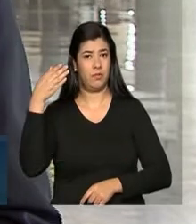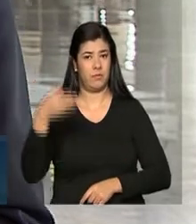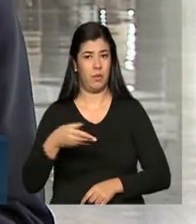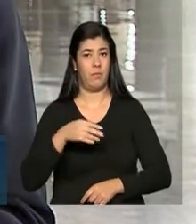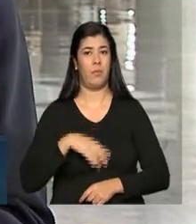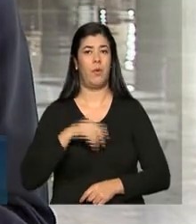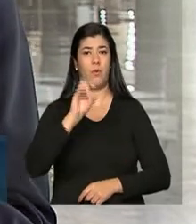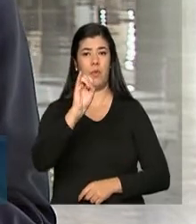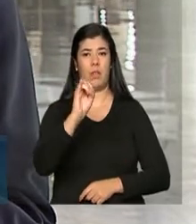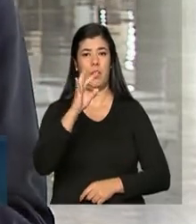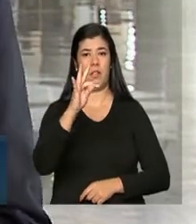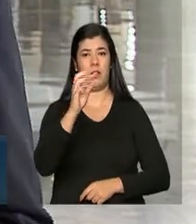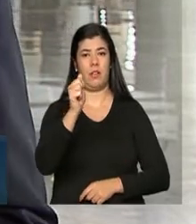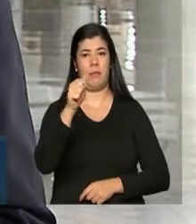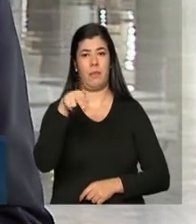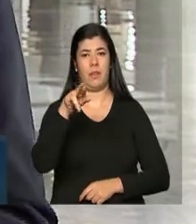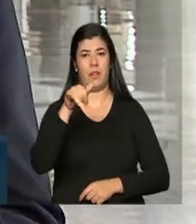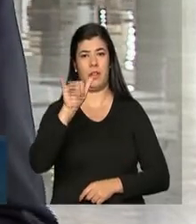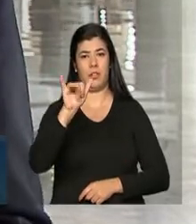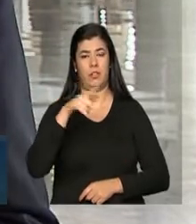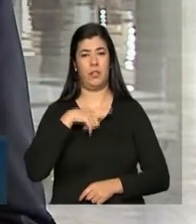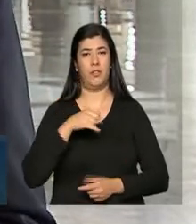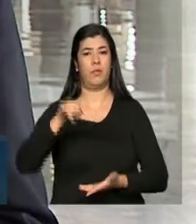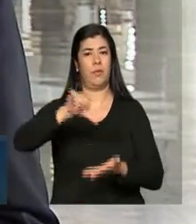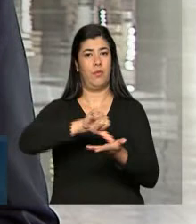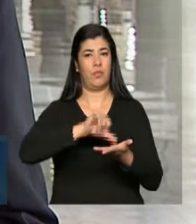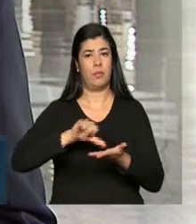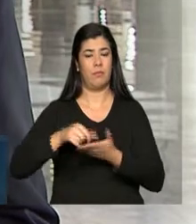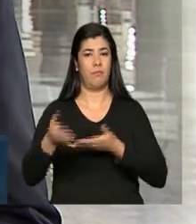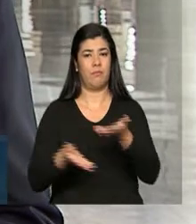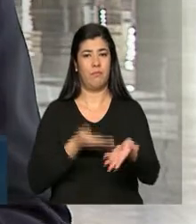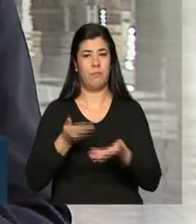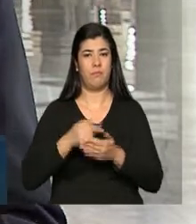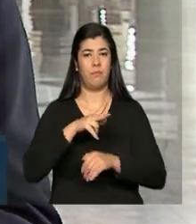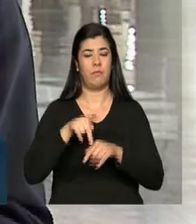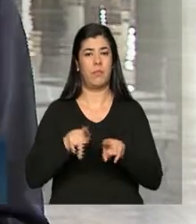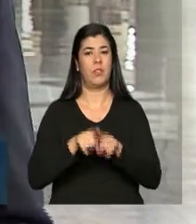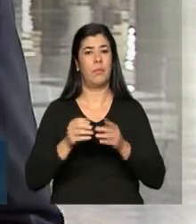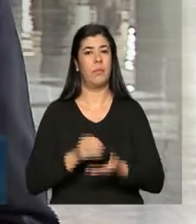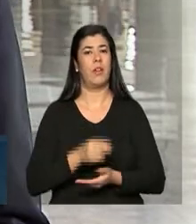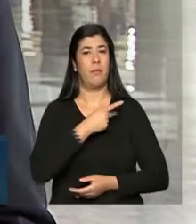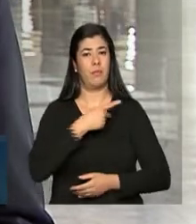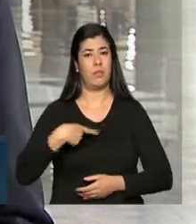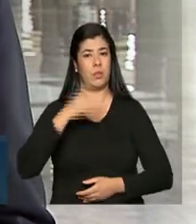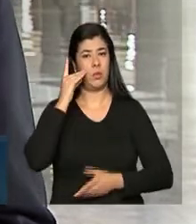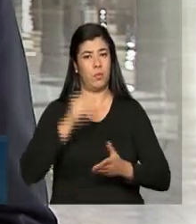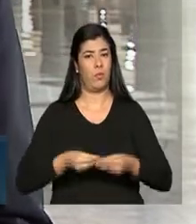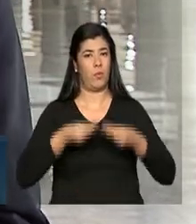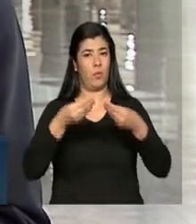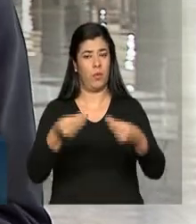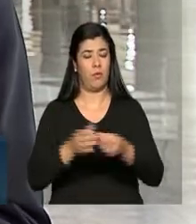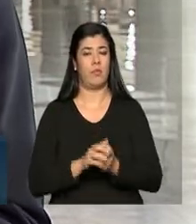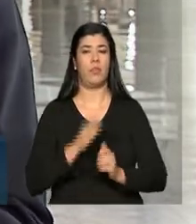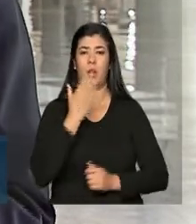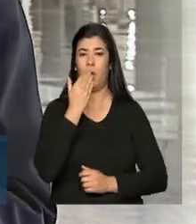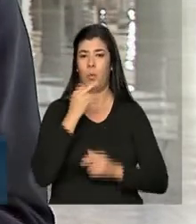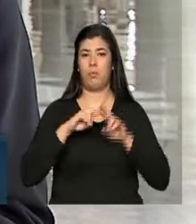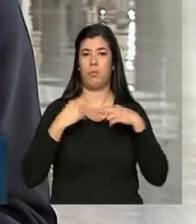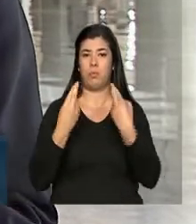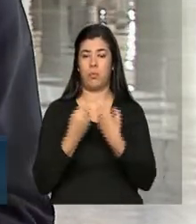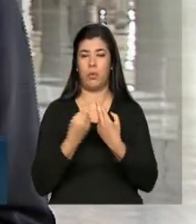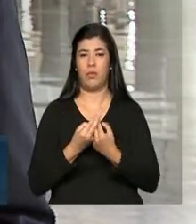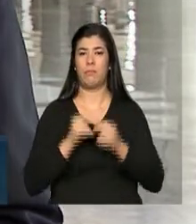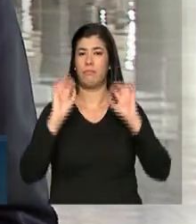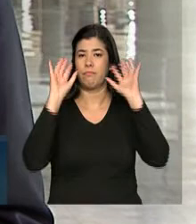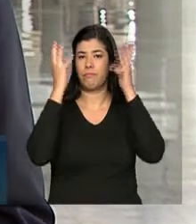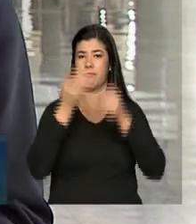sede do Ministério das Relações Exteriores, onde a presidenta Dilma Rousseff oferece um almoço em homenagem ao colega uruguaio. O